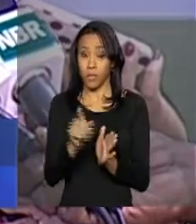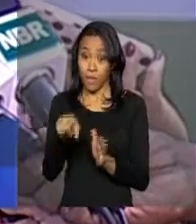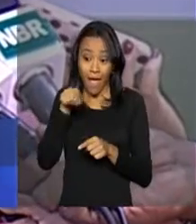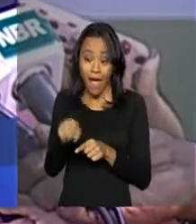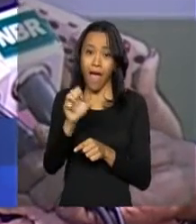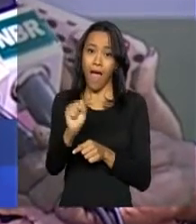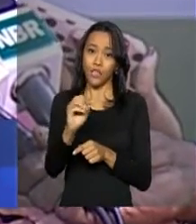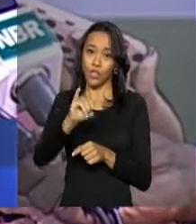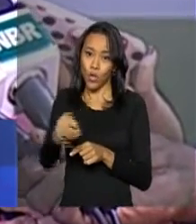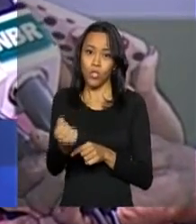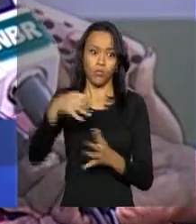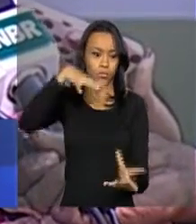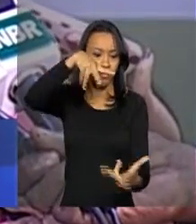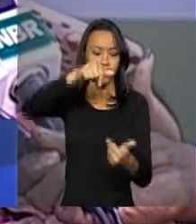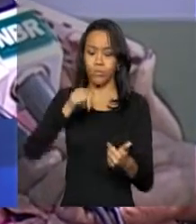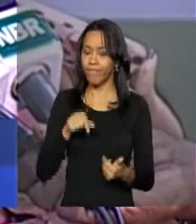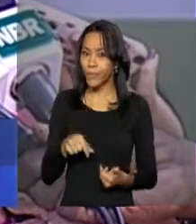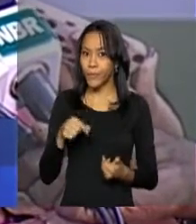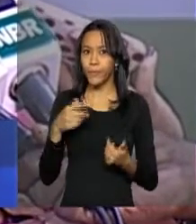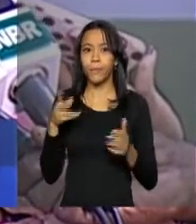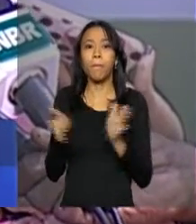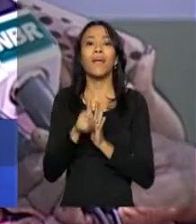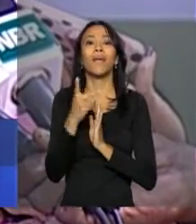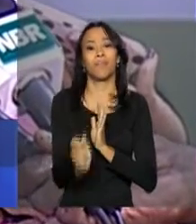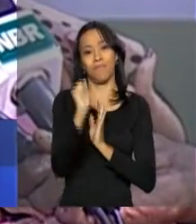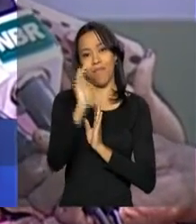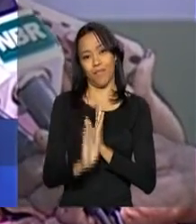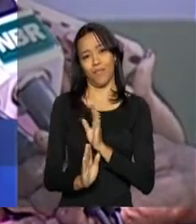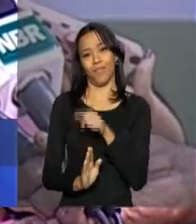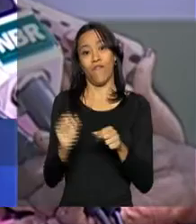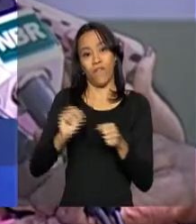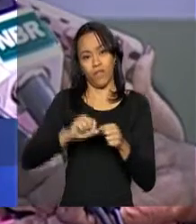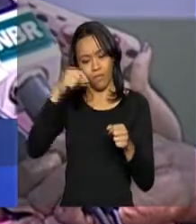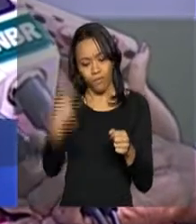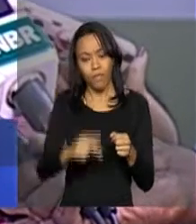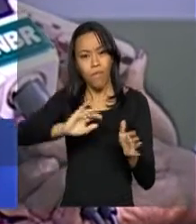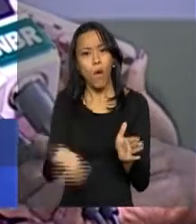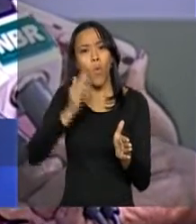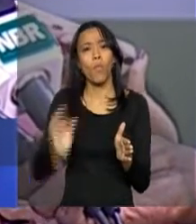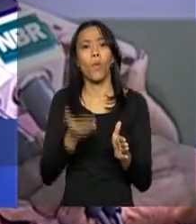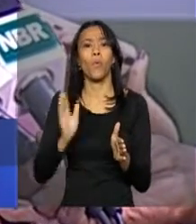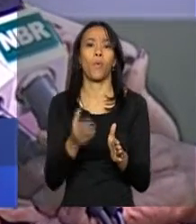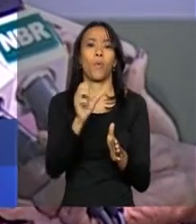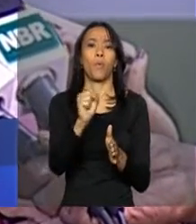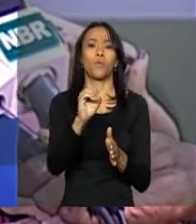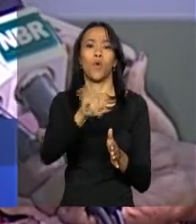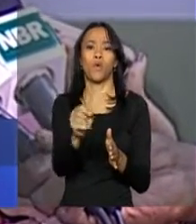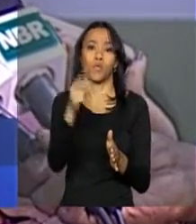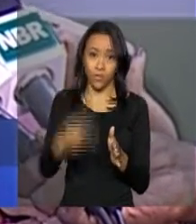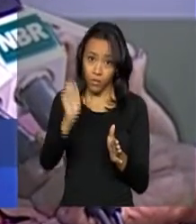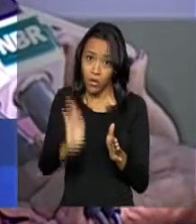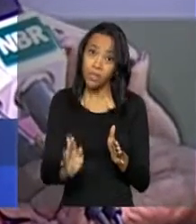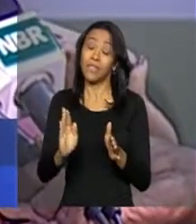significa para o mundo um produto muito brasileiro produzido por nós e já alcança várias partes do mundo.